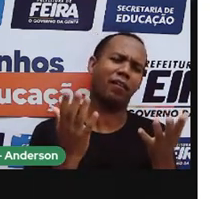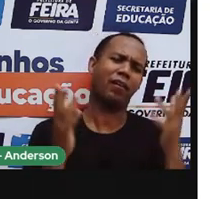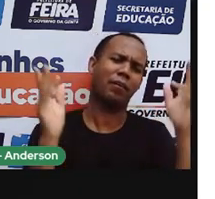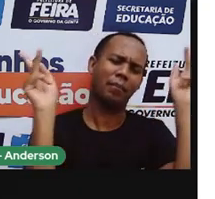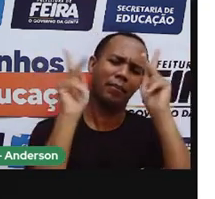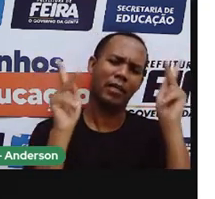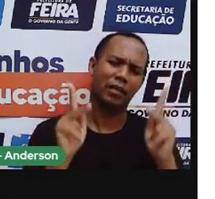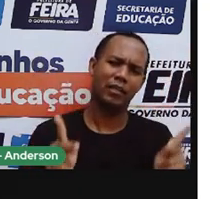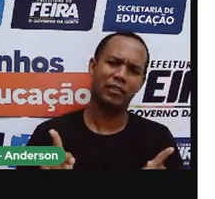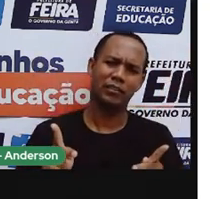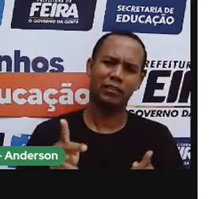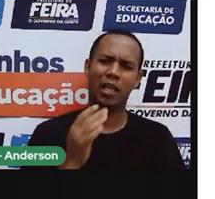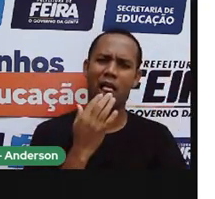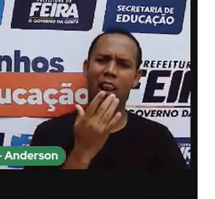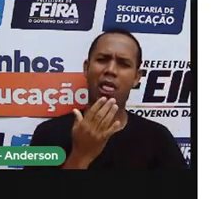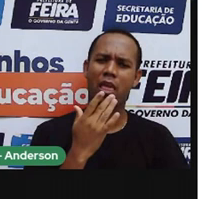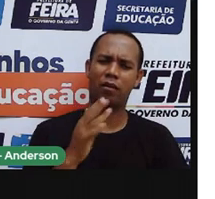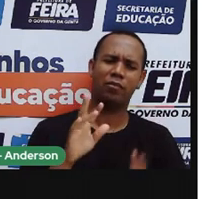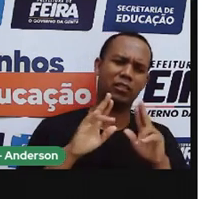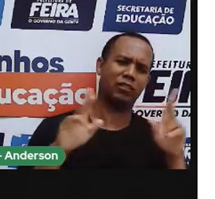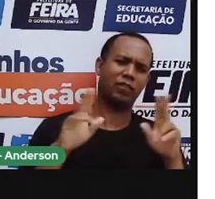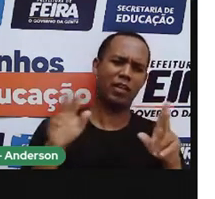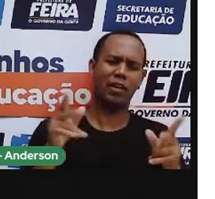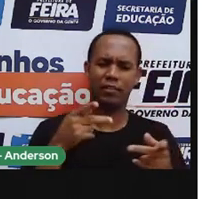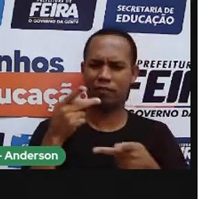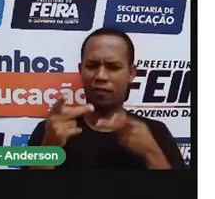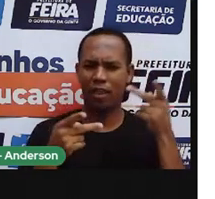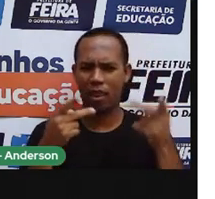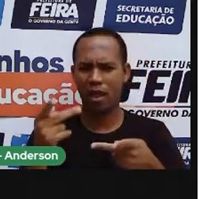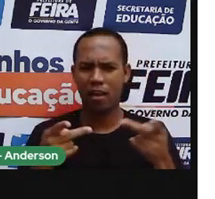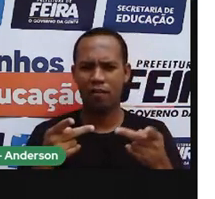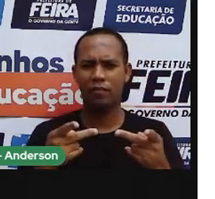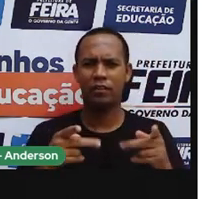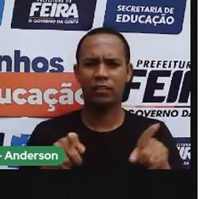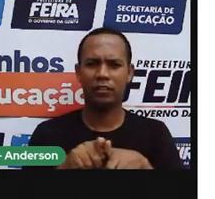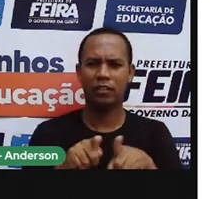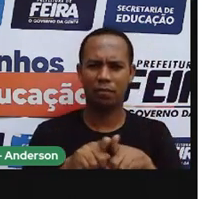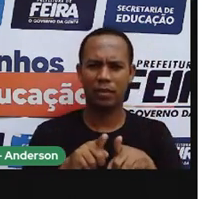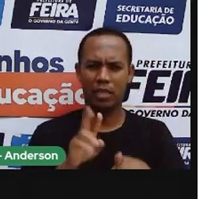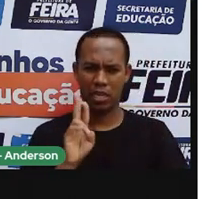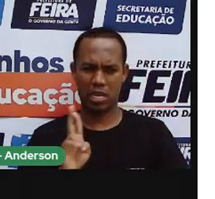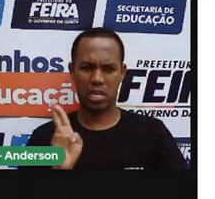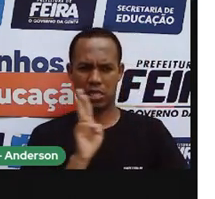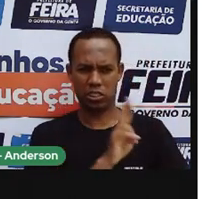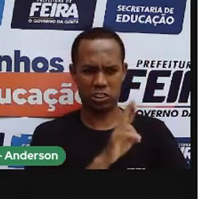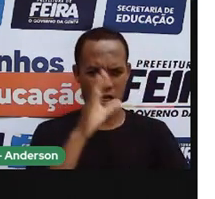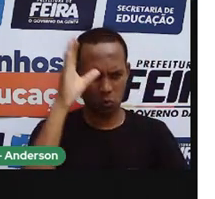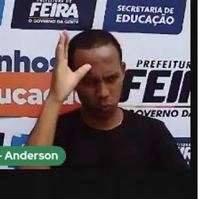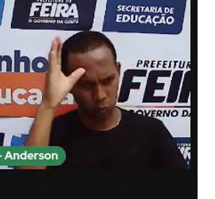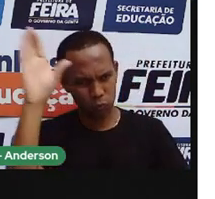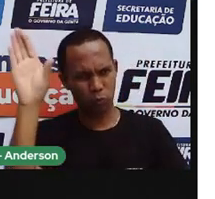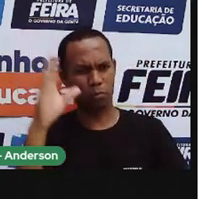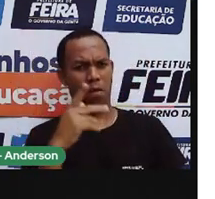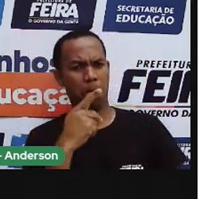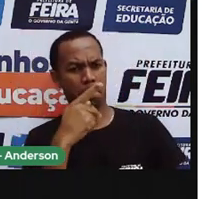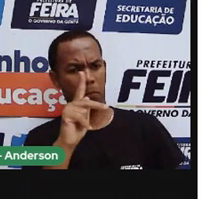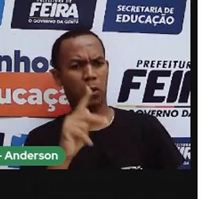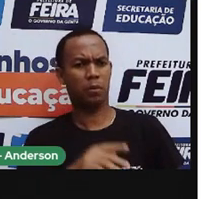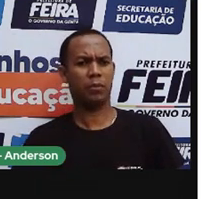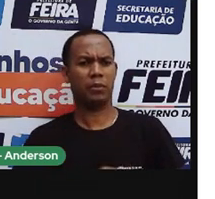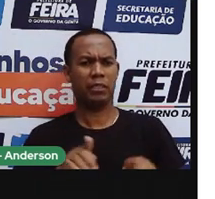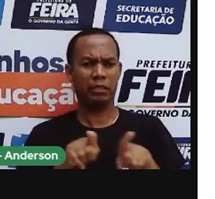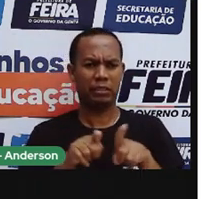Outra língua, eles falavam, foi-me imposta religião, costumes e tradições. Foi